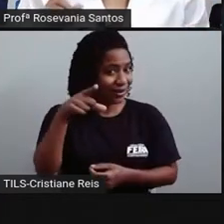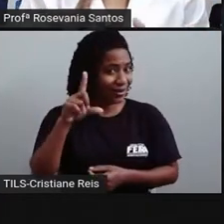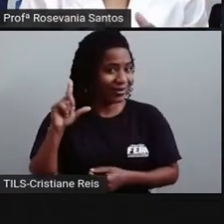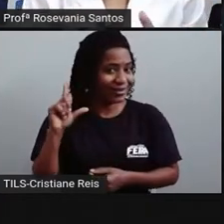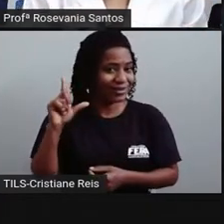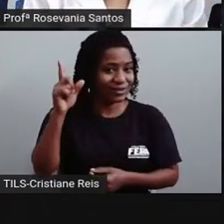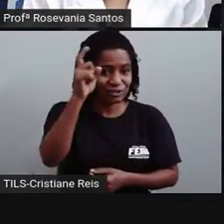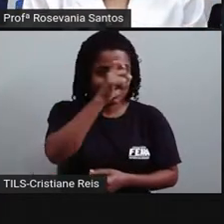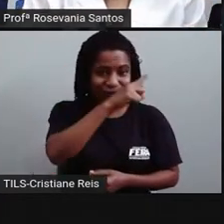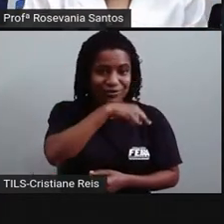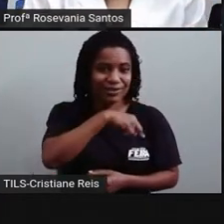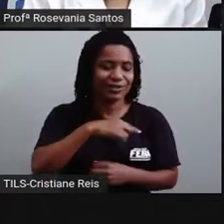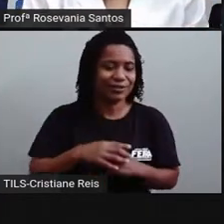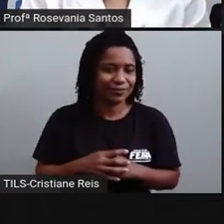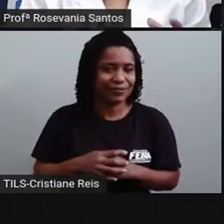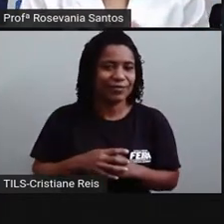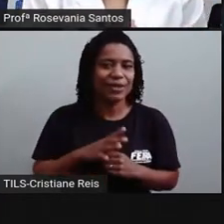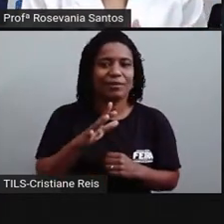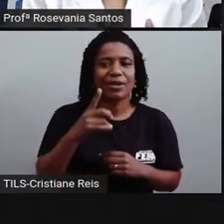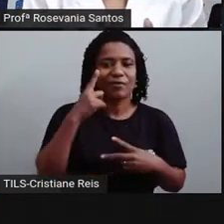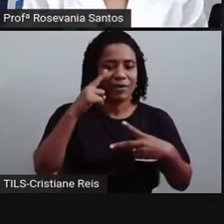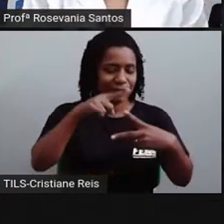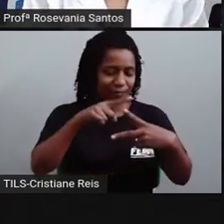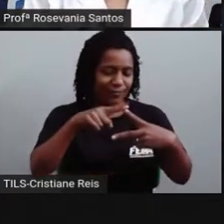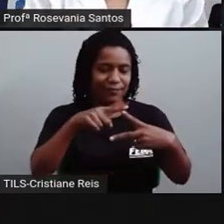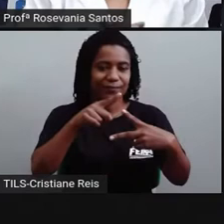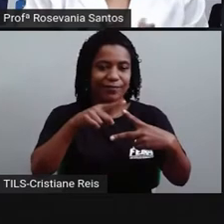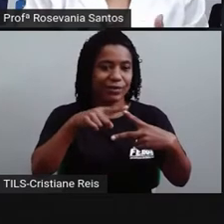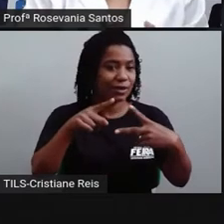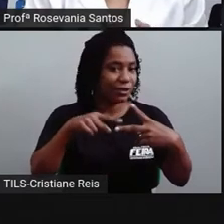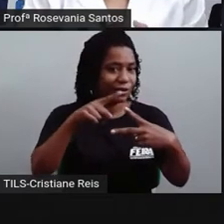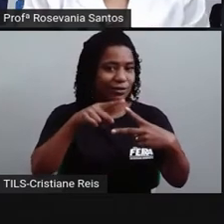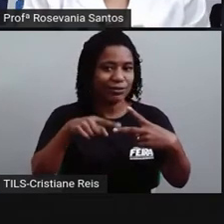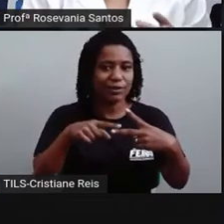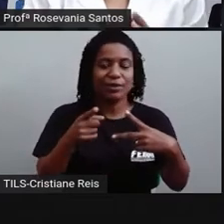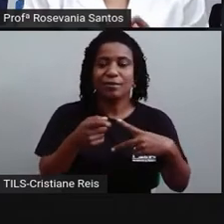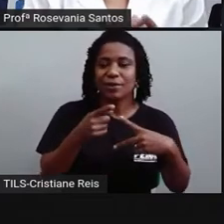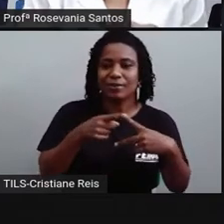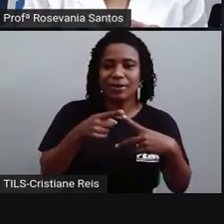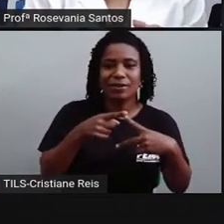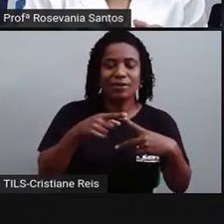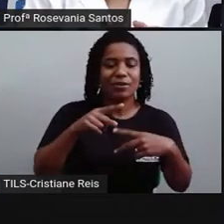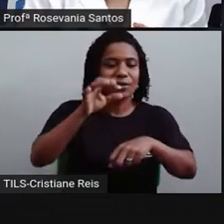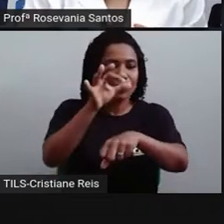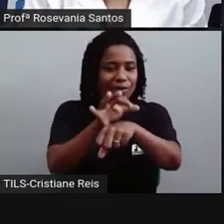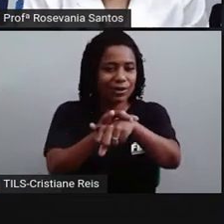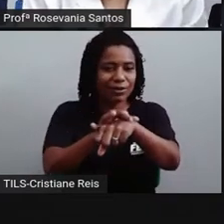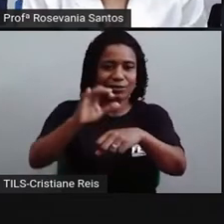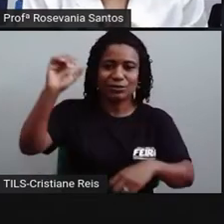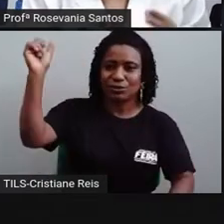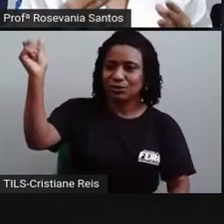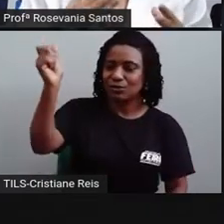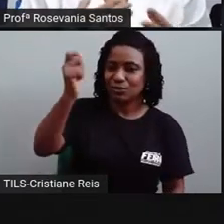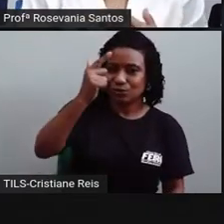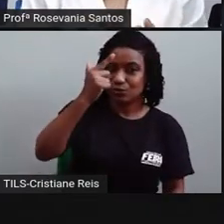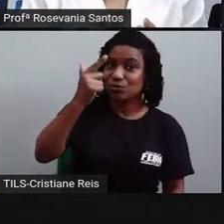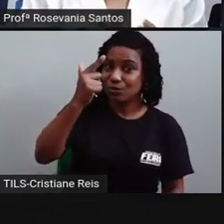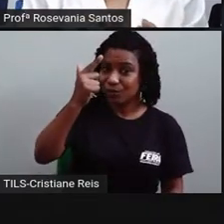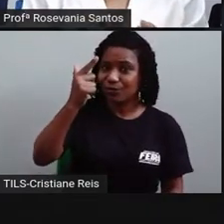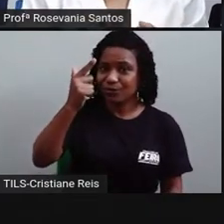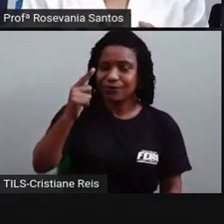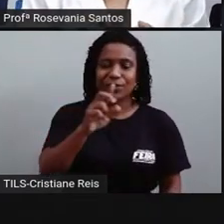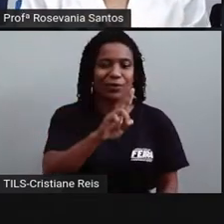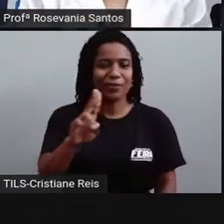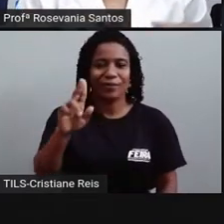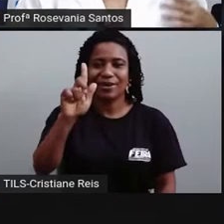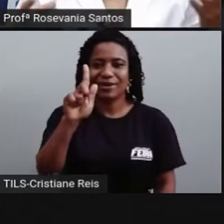Dois, duas formas de marcar. Essa é a primeira, né? O relógio de sol, o guinom. Que vocês